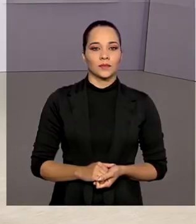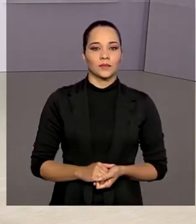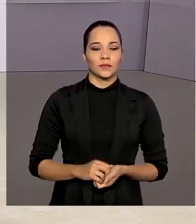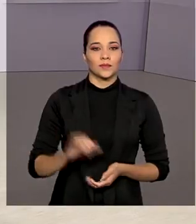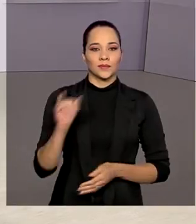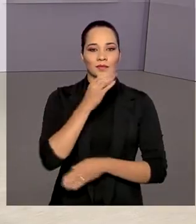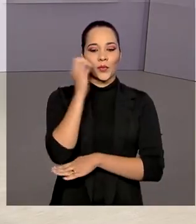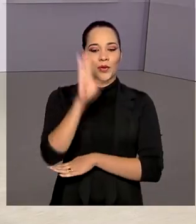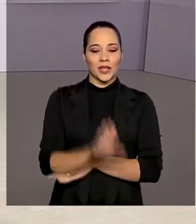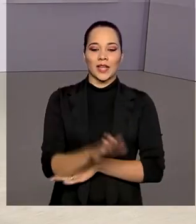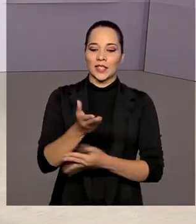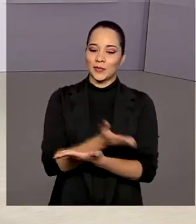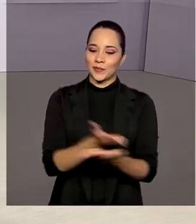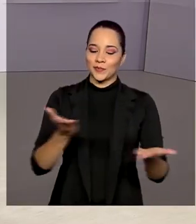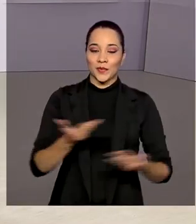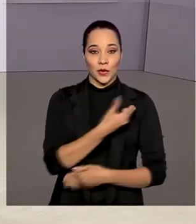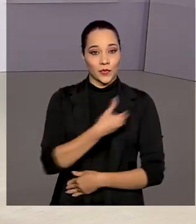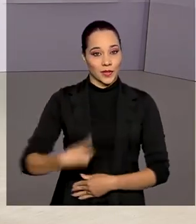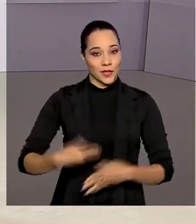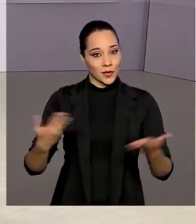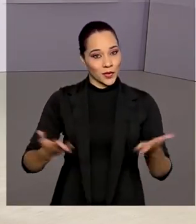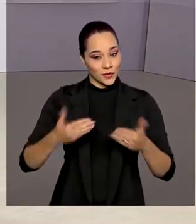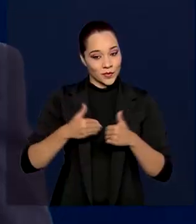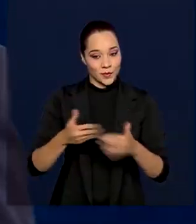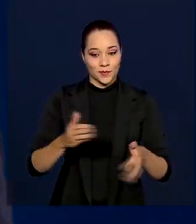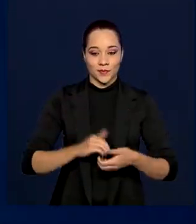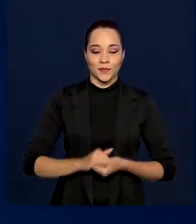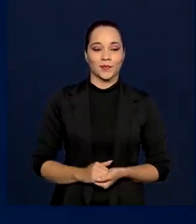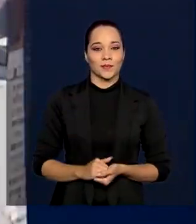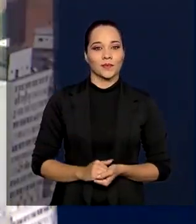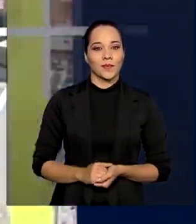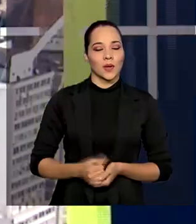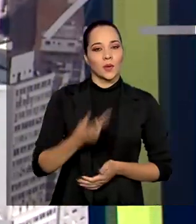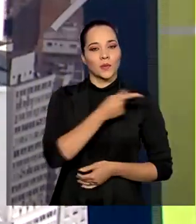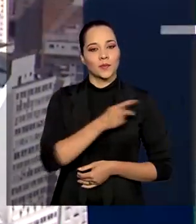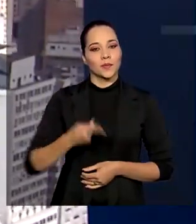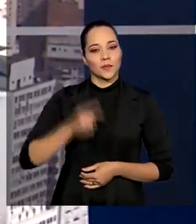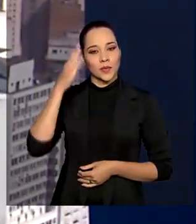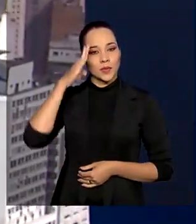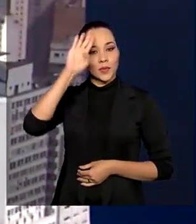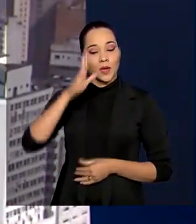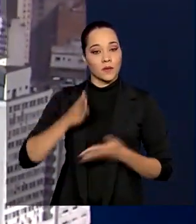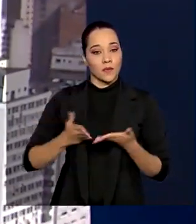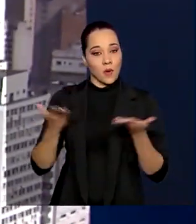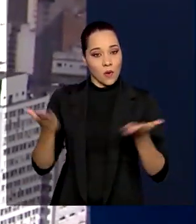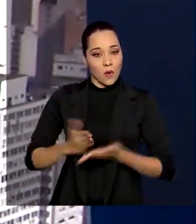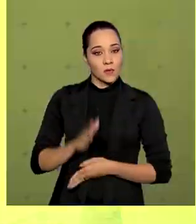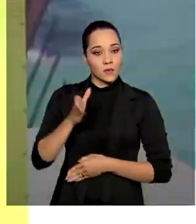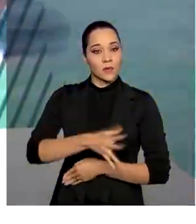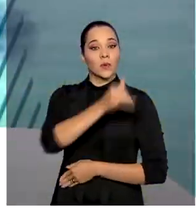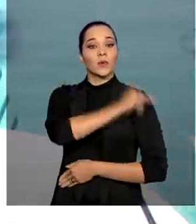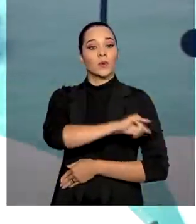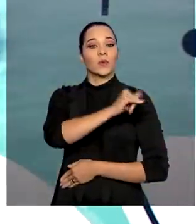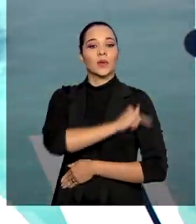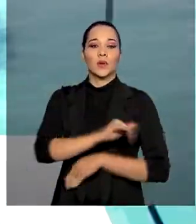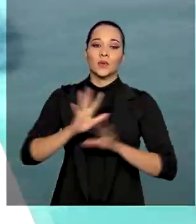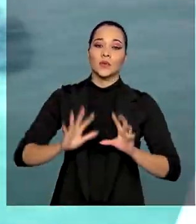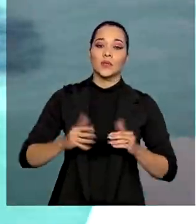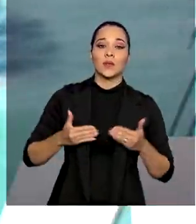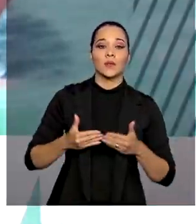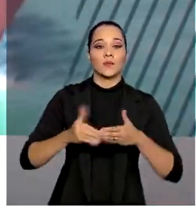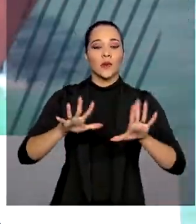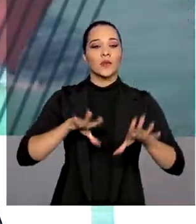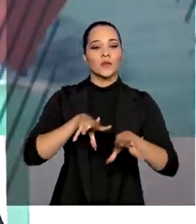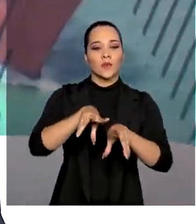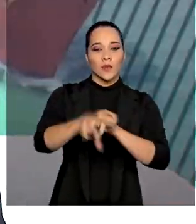Olá, boa tarde para você. O governo agora está no ar. O presidente Jair Bolsonaro participou hoje no Rio de Janeiro da cerimônia